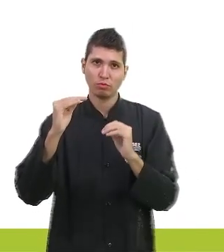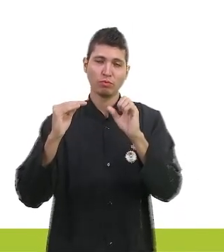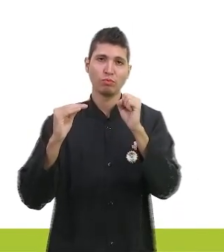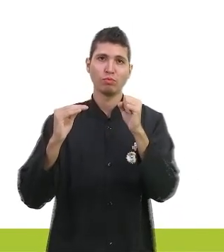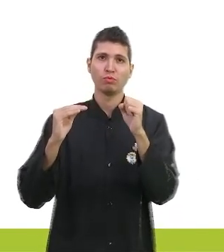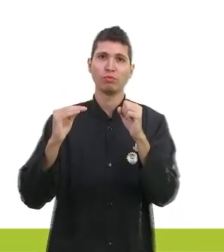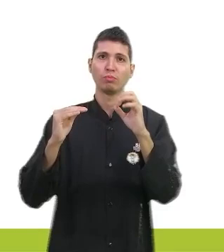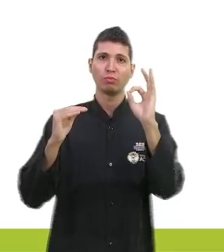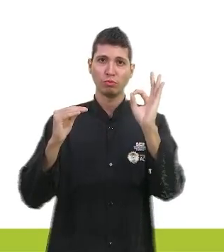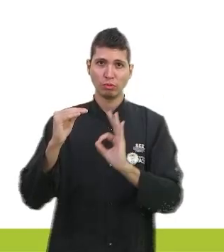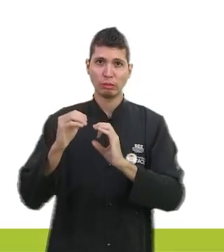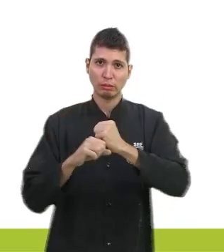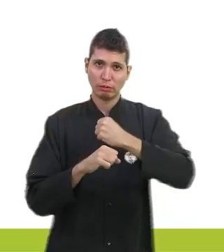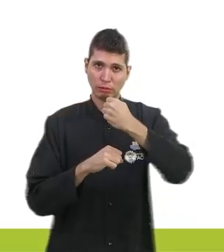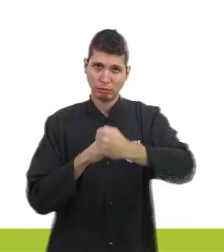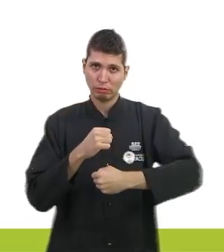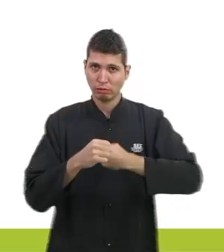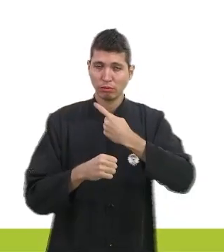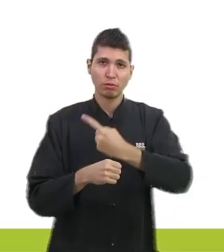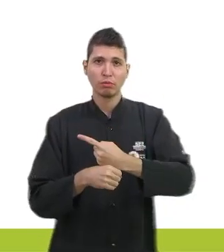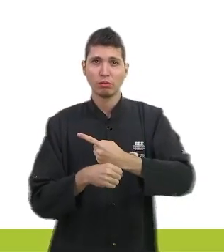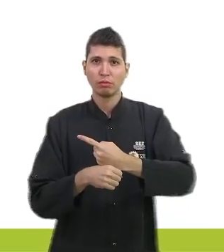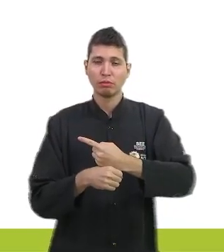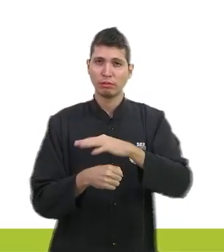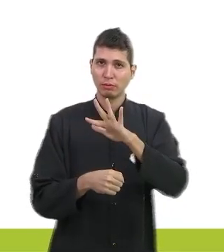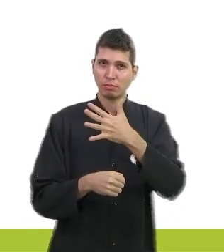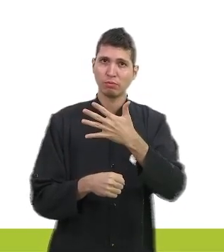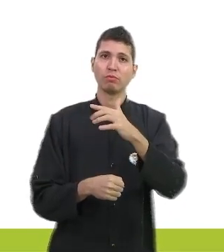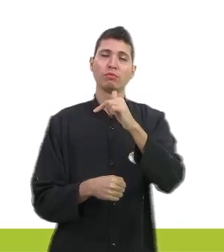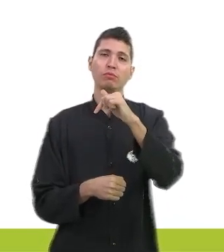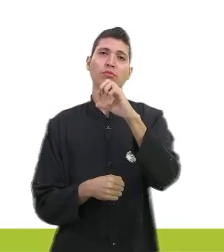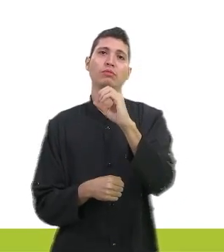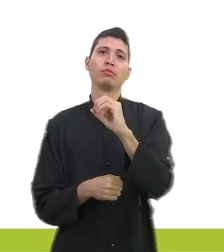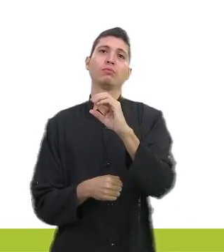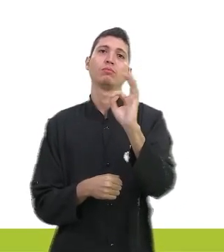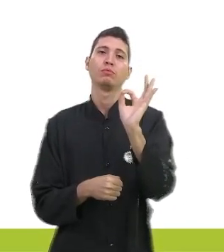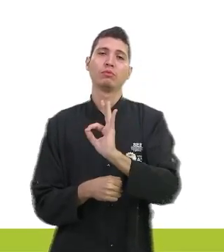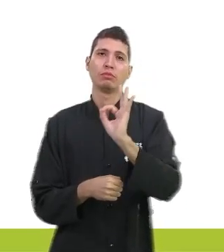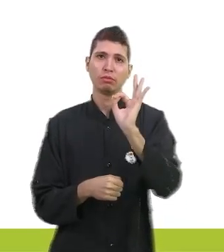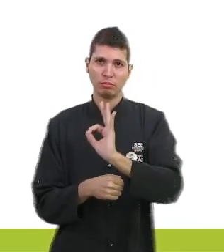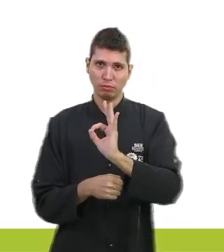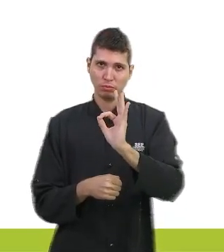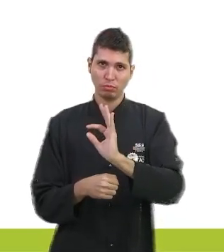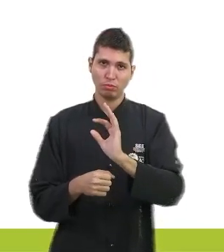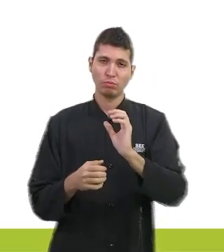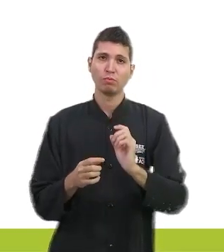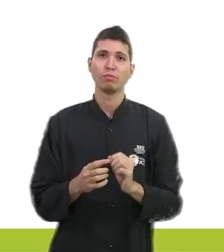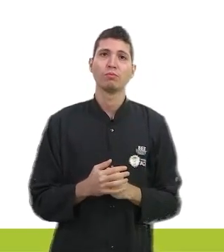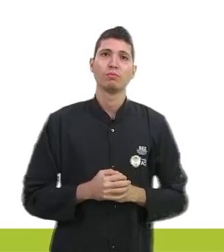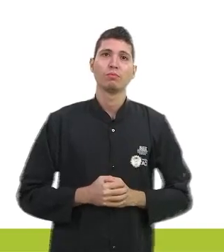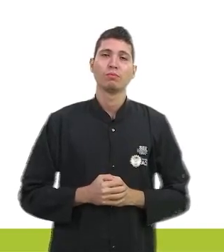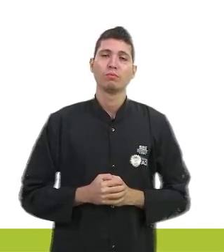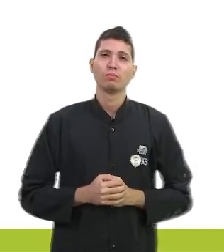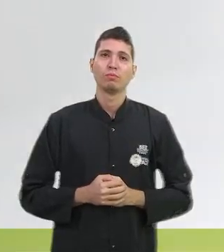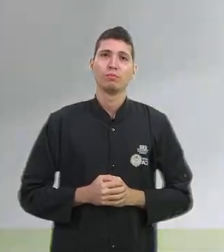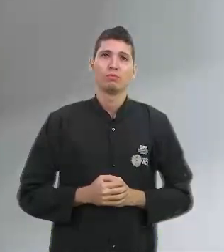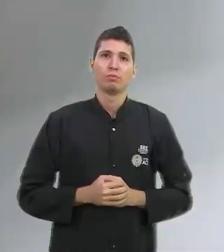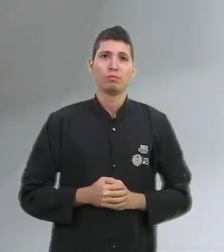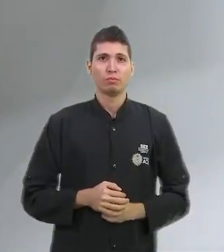rendimento da poupança será equivalente a 70% da Selic, mais a variação da taxa referencial.